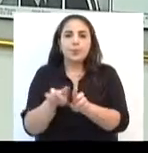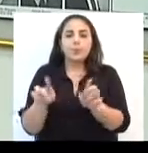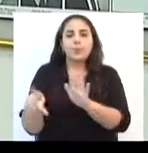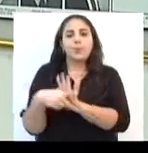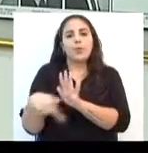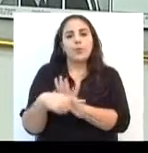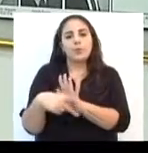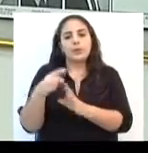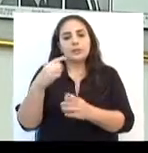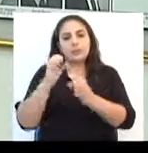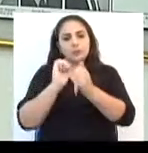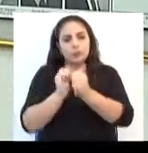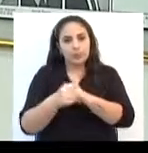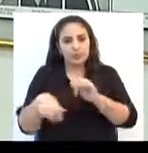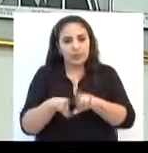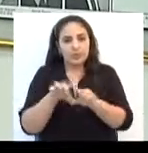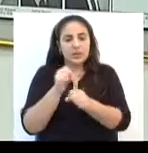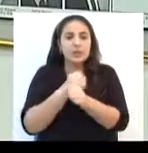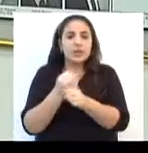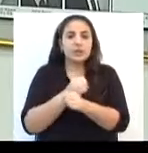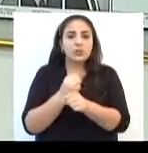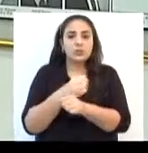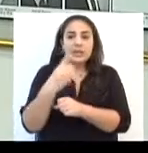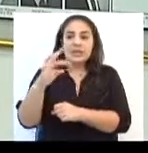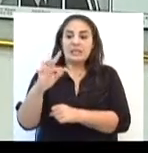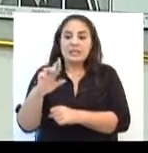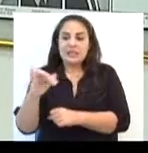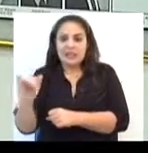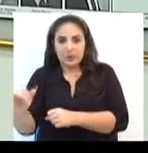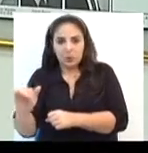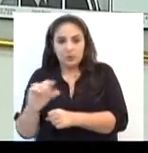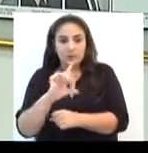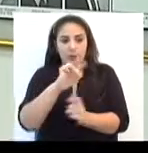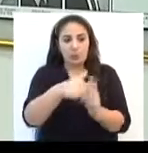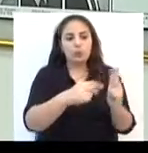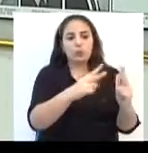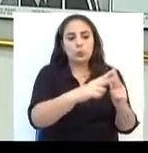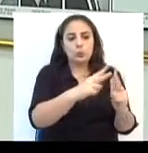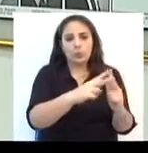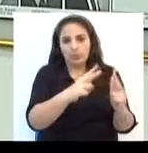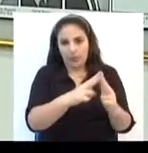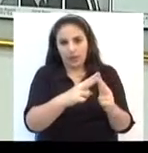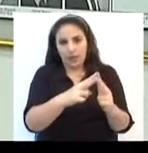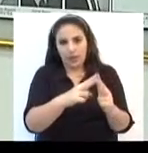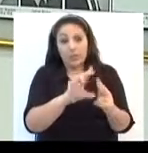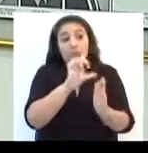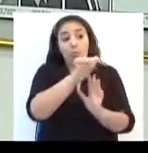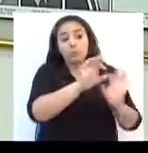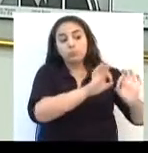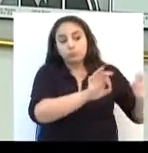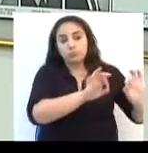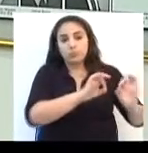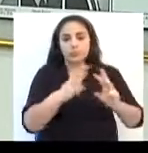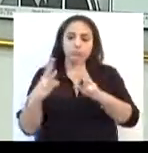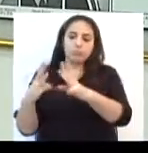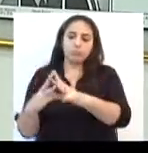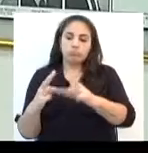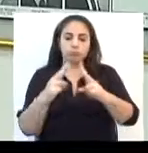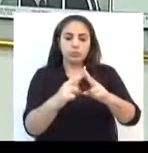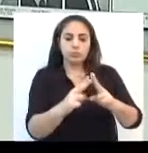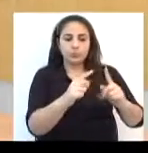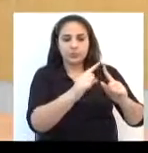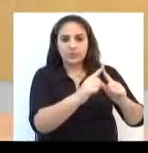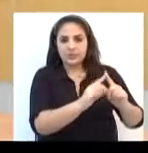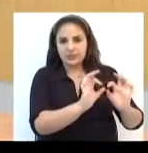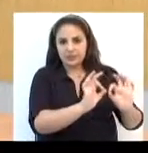aqui, o campeonato de trio. Para o próximo ano, o campeonato de dupla e para o próximo ano, também, assim, vai ser o campeonato de simples. E o municipal